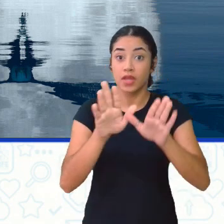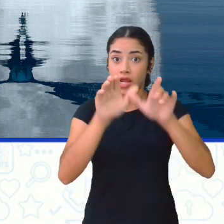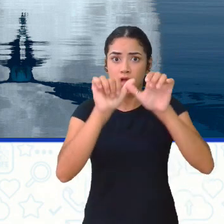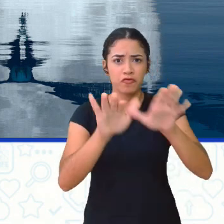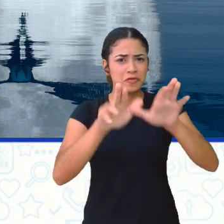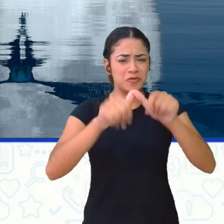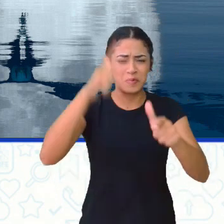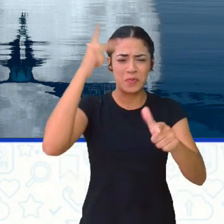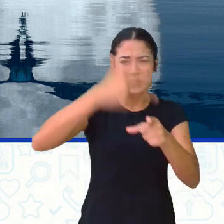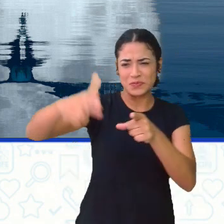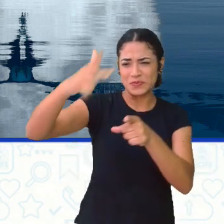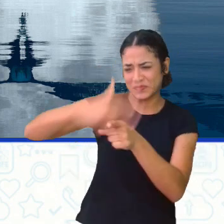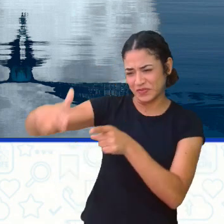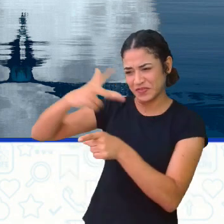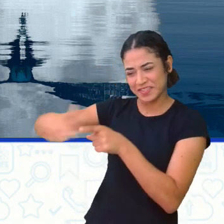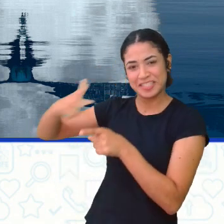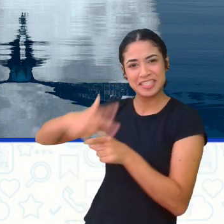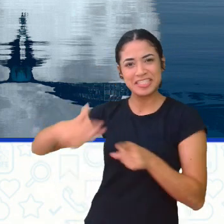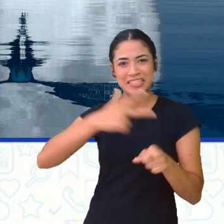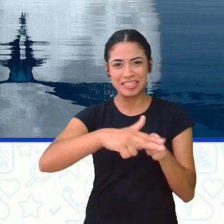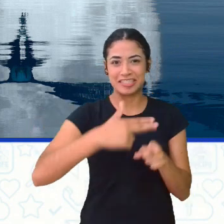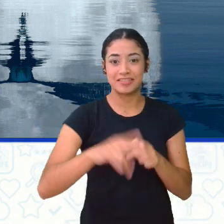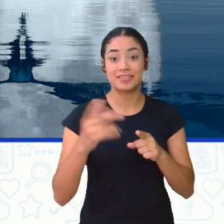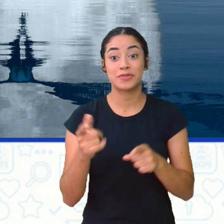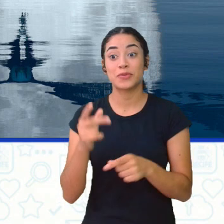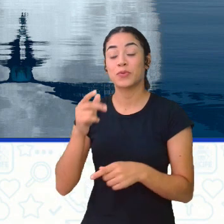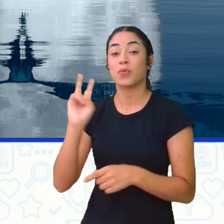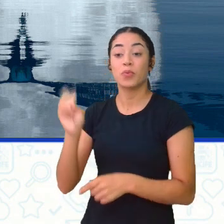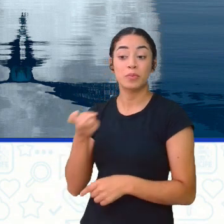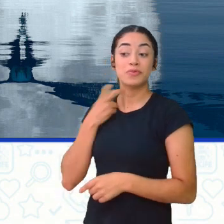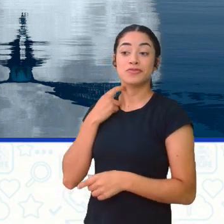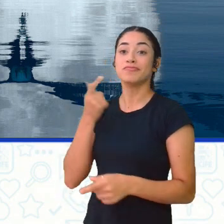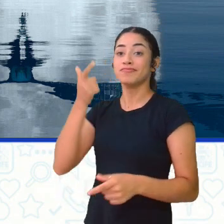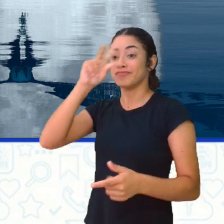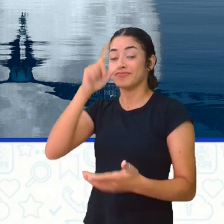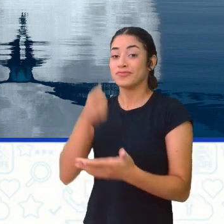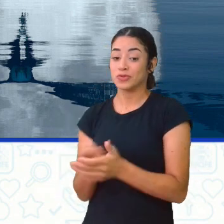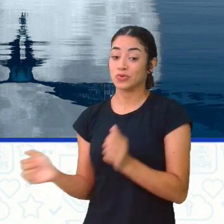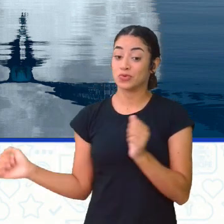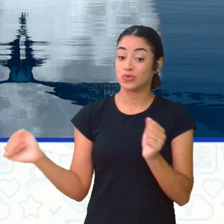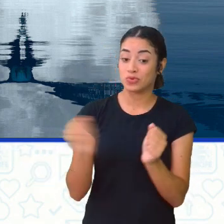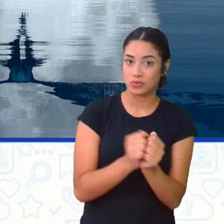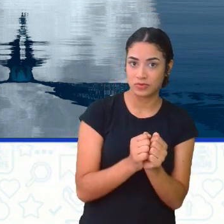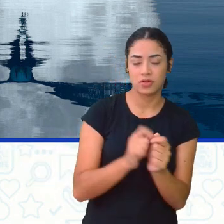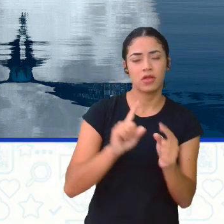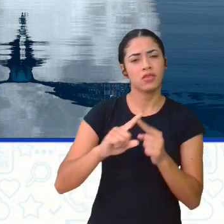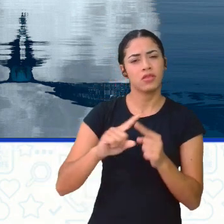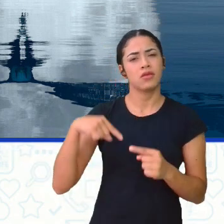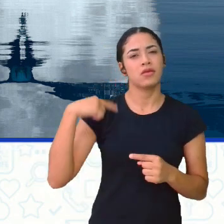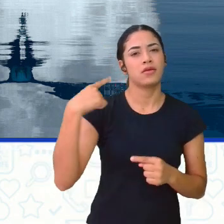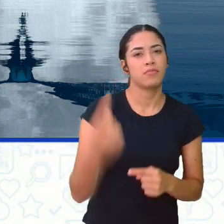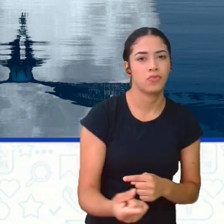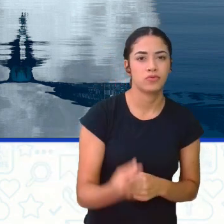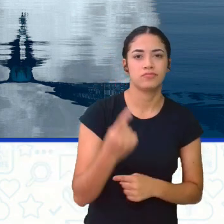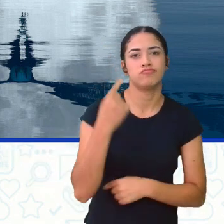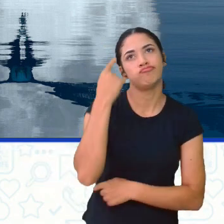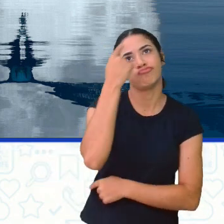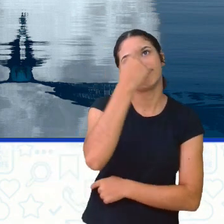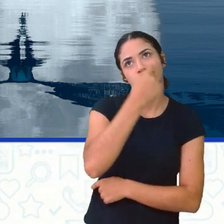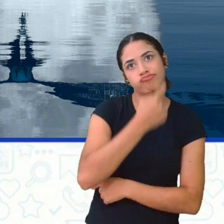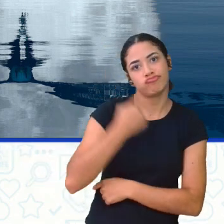estavam ganhando dos animais terrestres E aí o morcego decidiu ficar com elas Passado um dia, 24 horas,